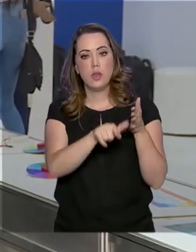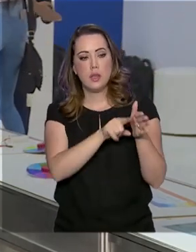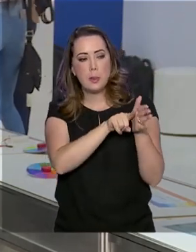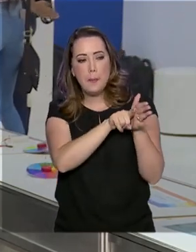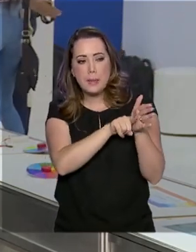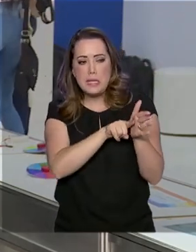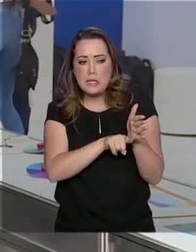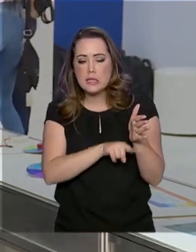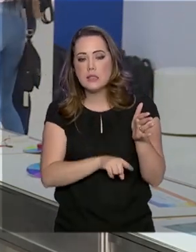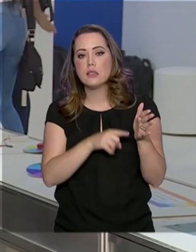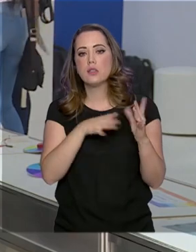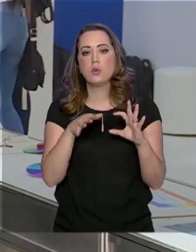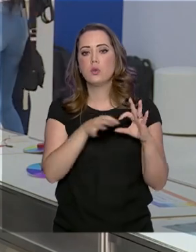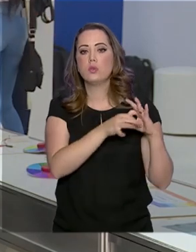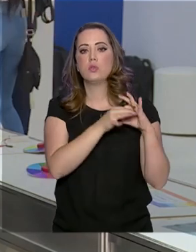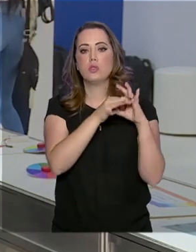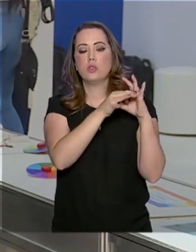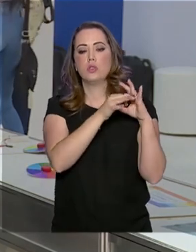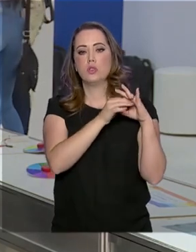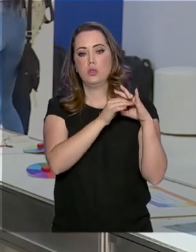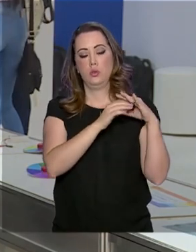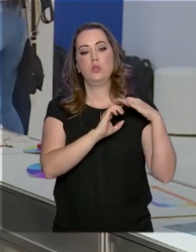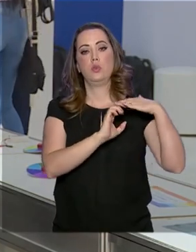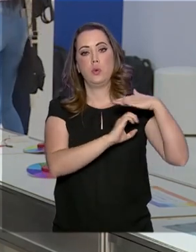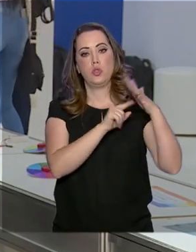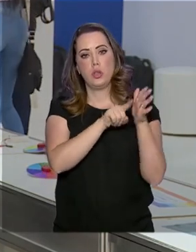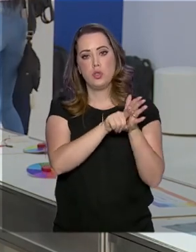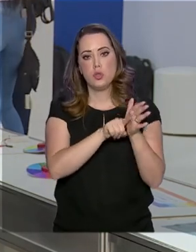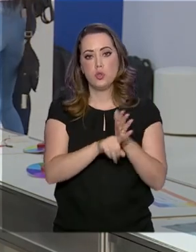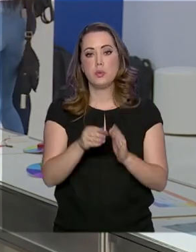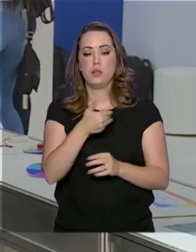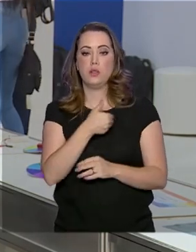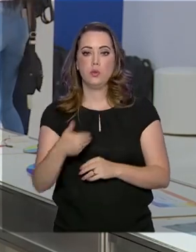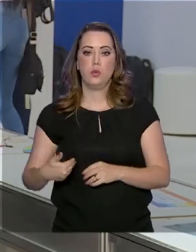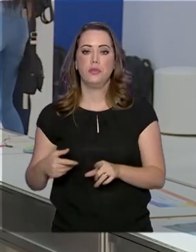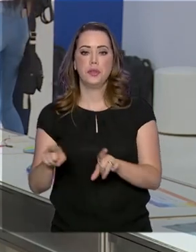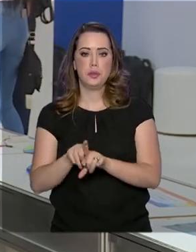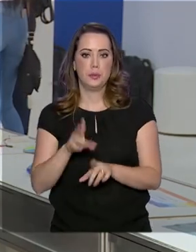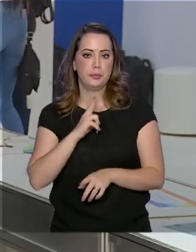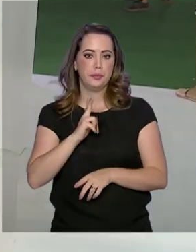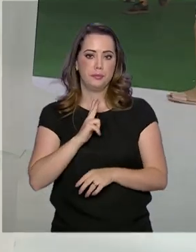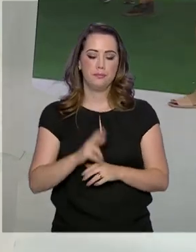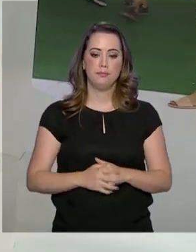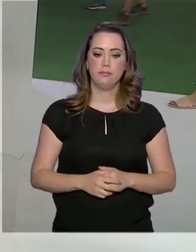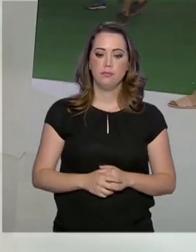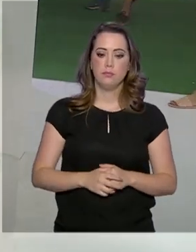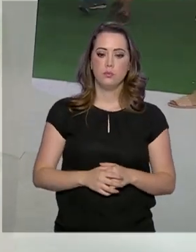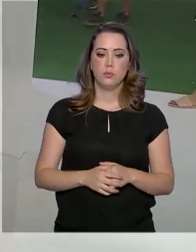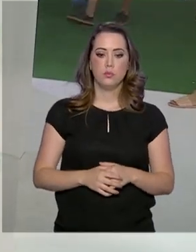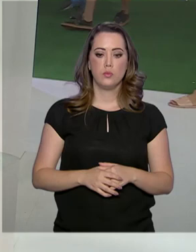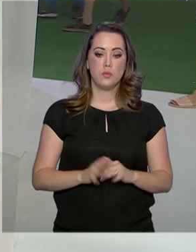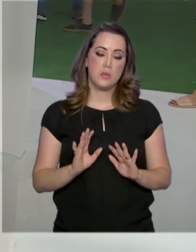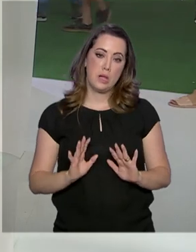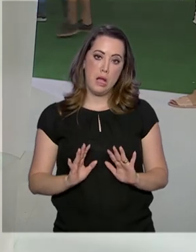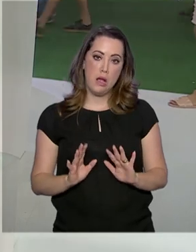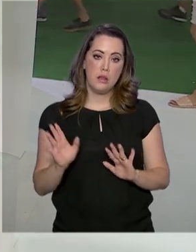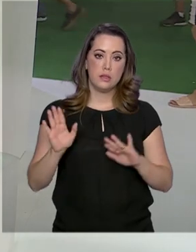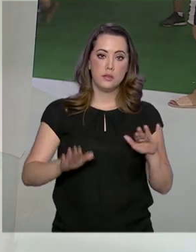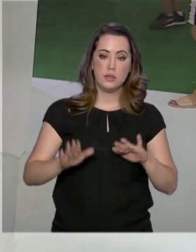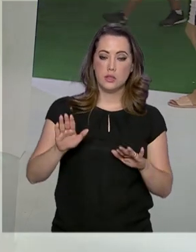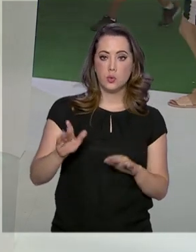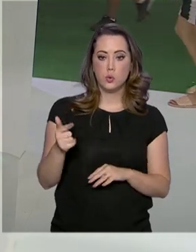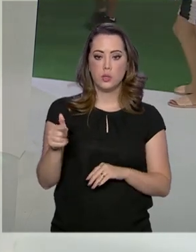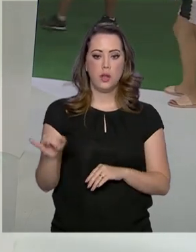iniciativas em parceria com entidades de pesquisa públicas e privadas. E como nem todo mundo tem a